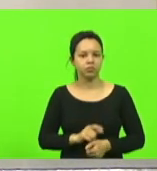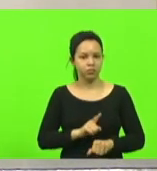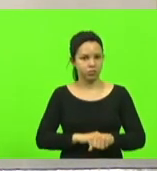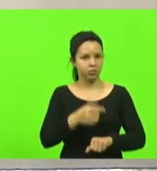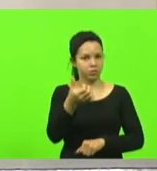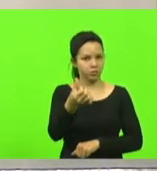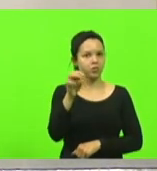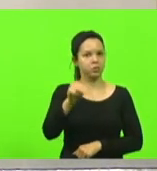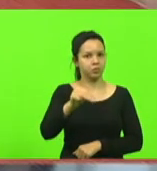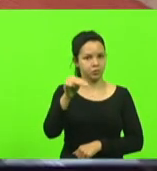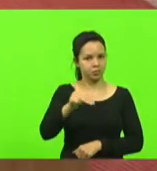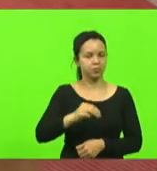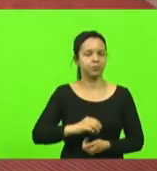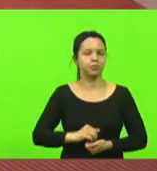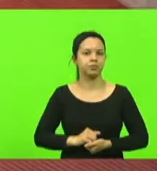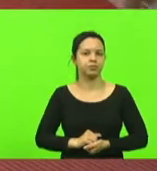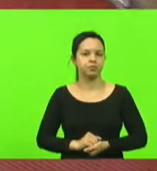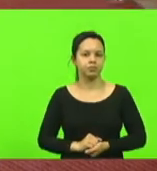minutos deputado